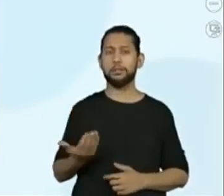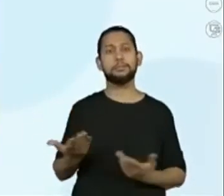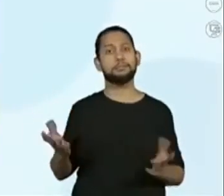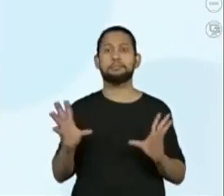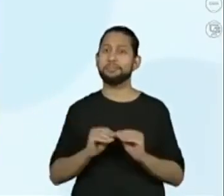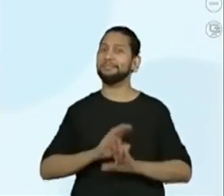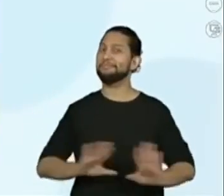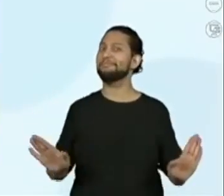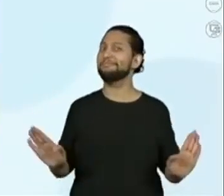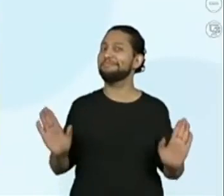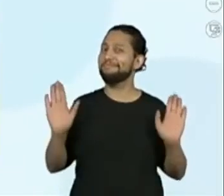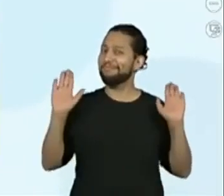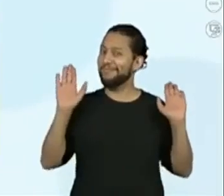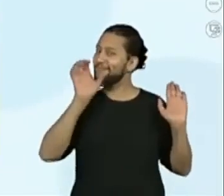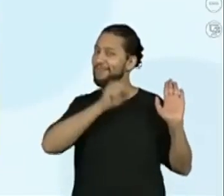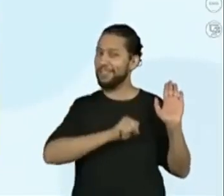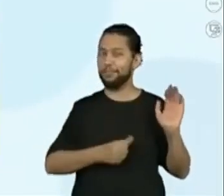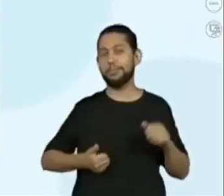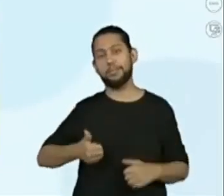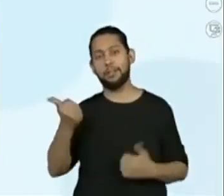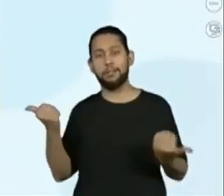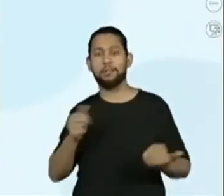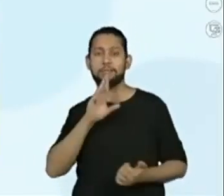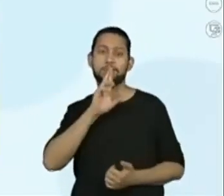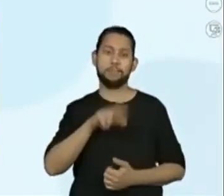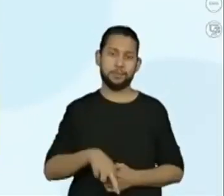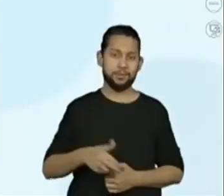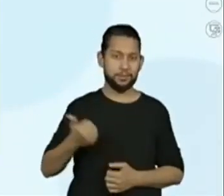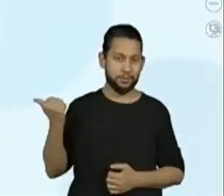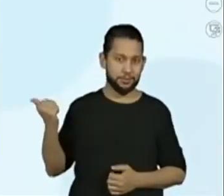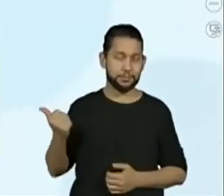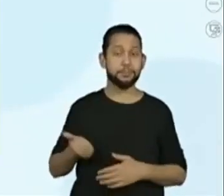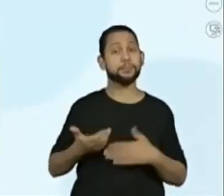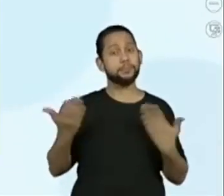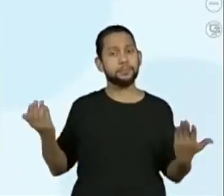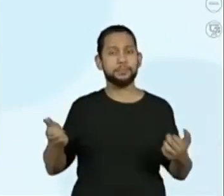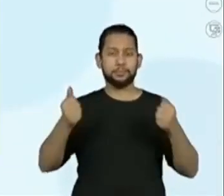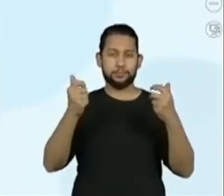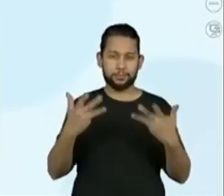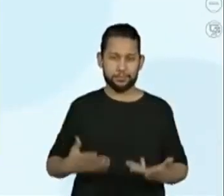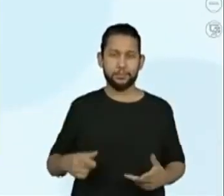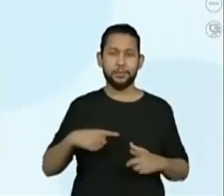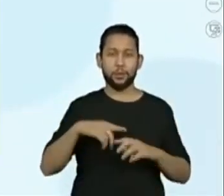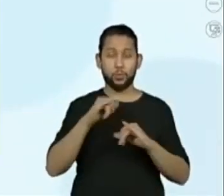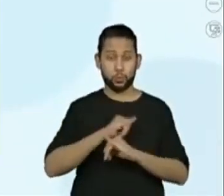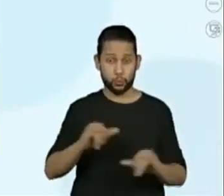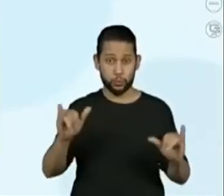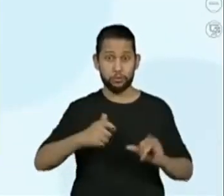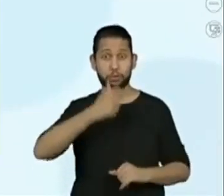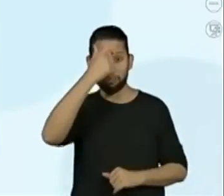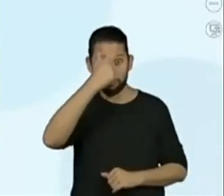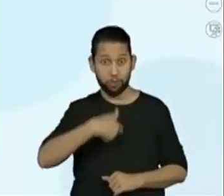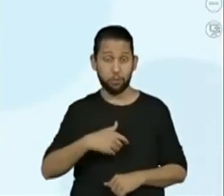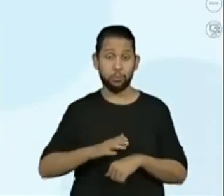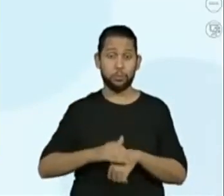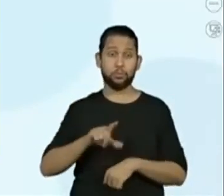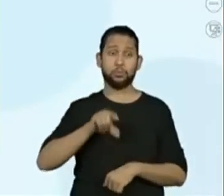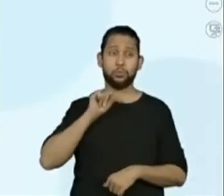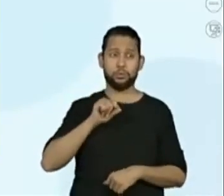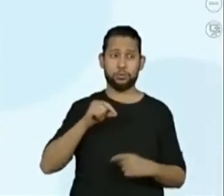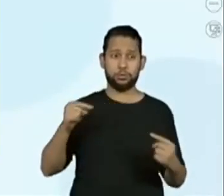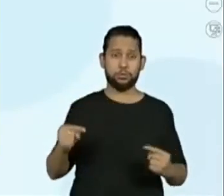agora vamos para a atividade. Então, essa como eu falei, foram as notícias que eu escolhi para essa atividade.